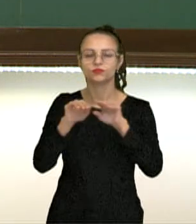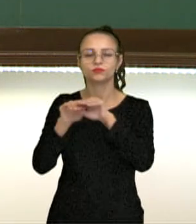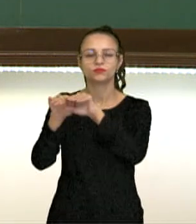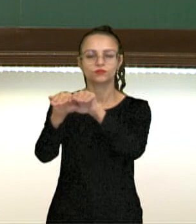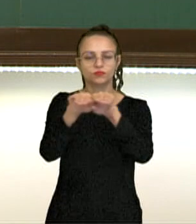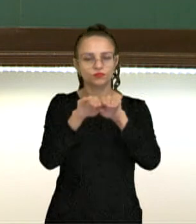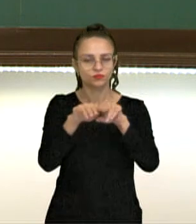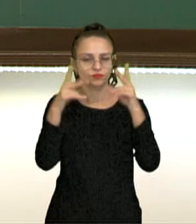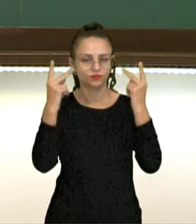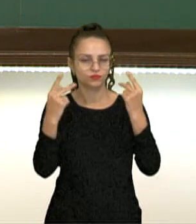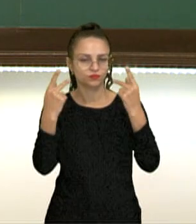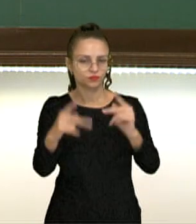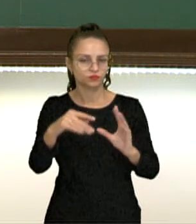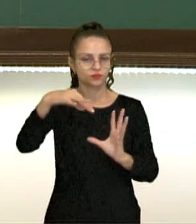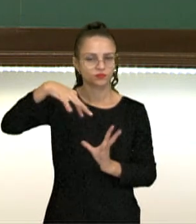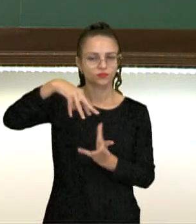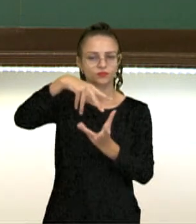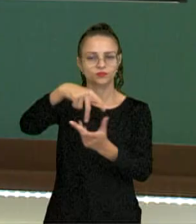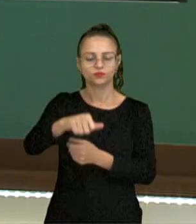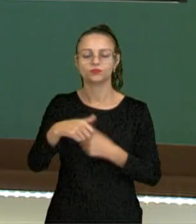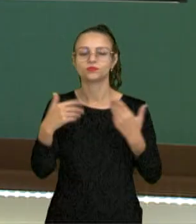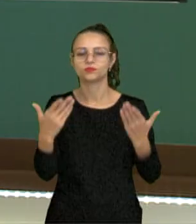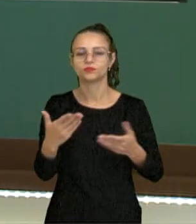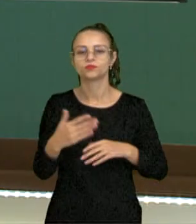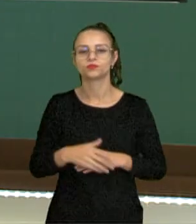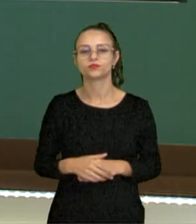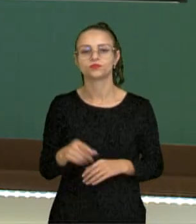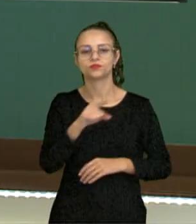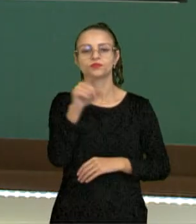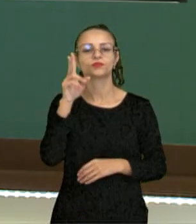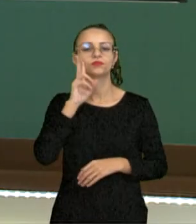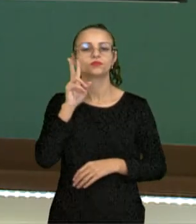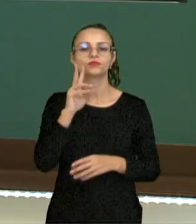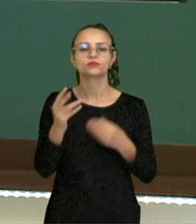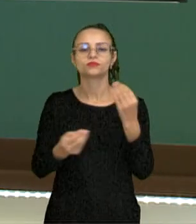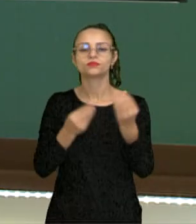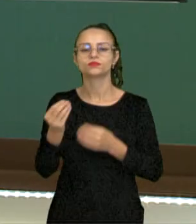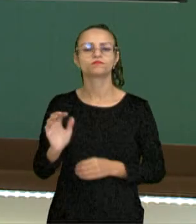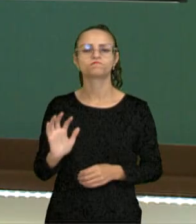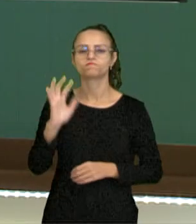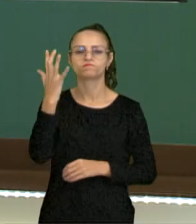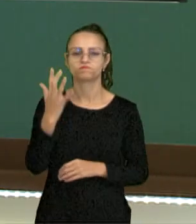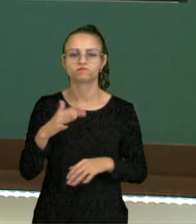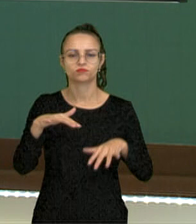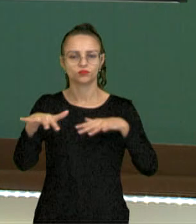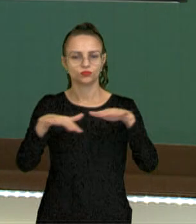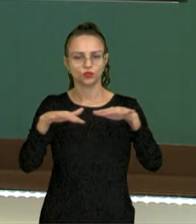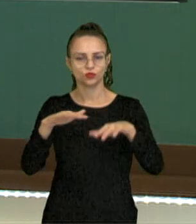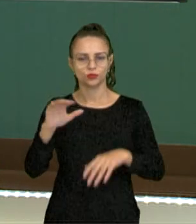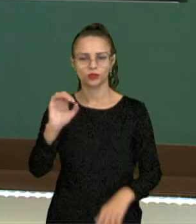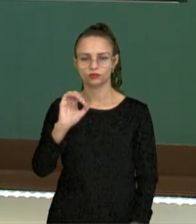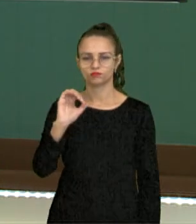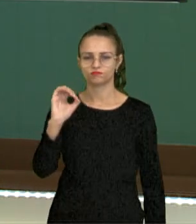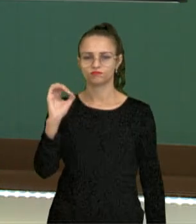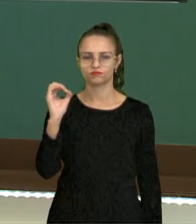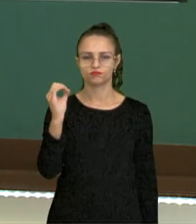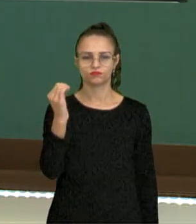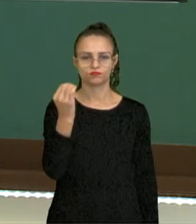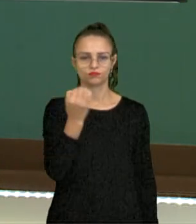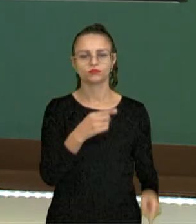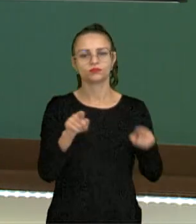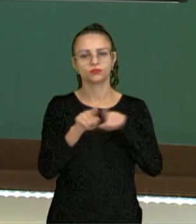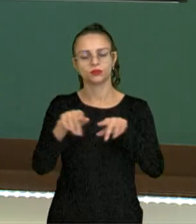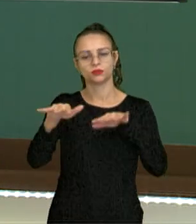planeta. E nesse sentido pensamos então, vocês lembram como acontece o movimento de rotação e translação, os